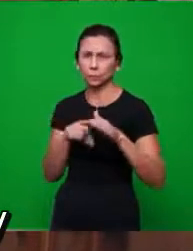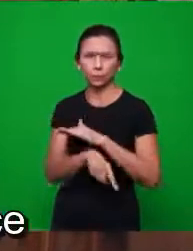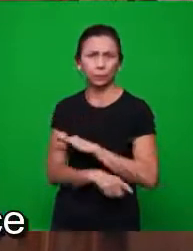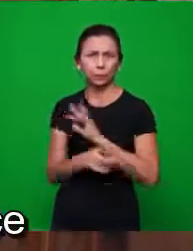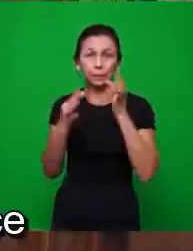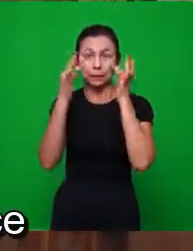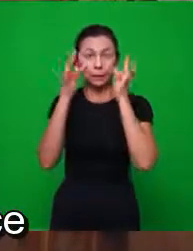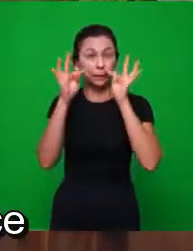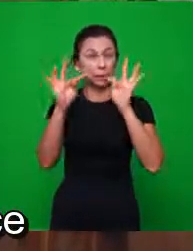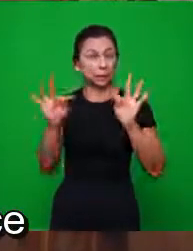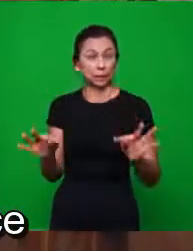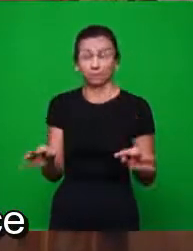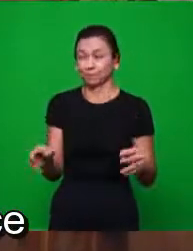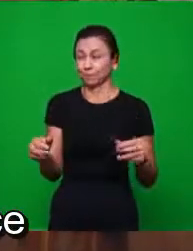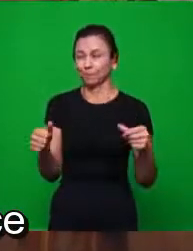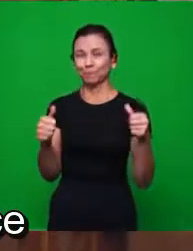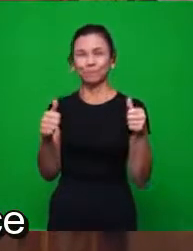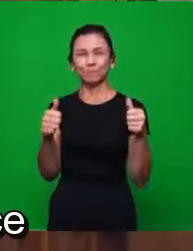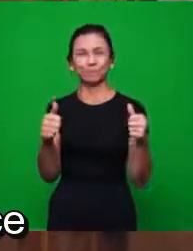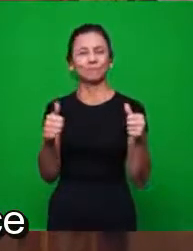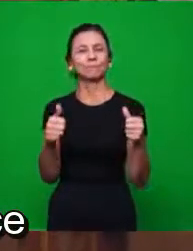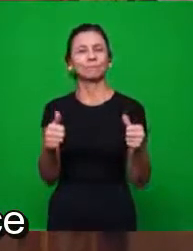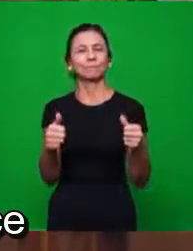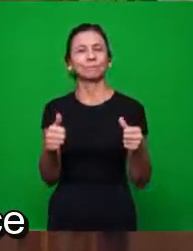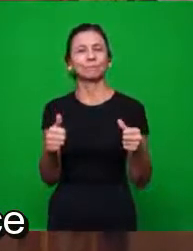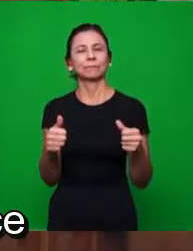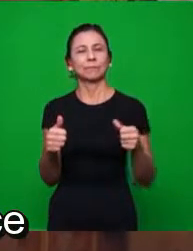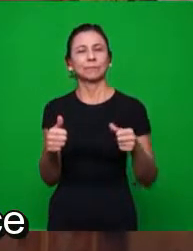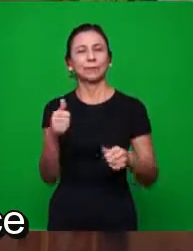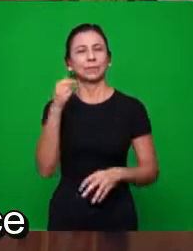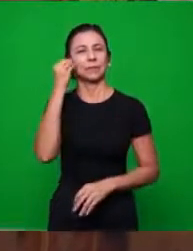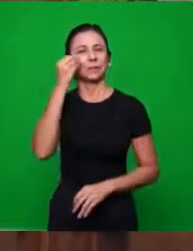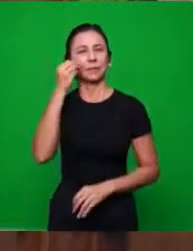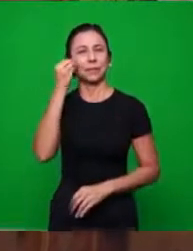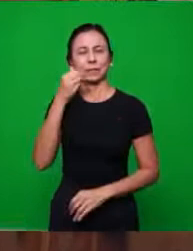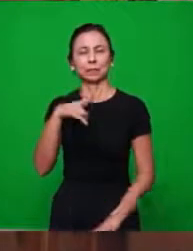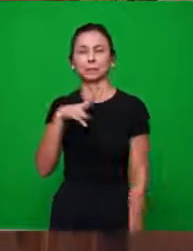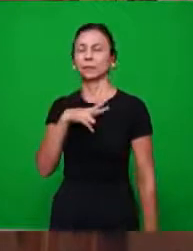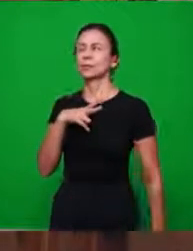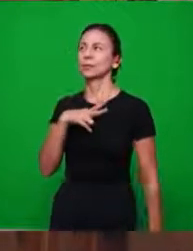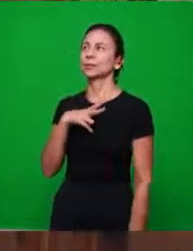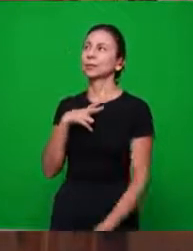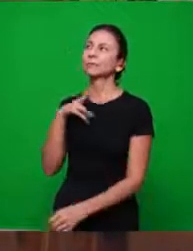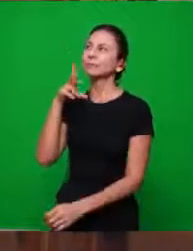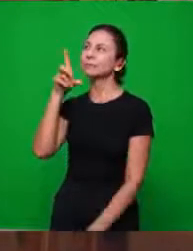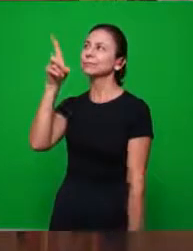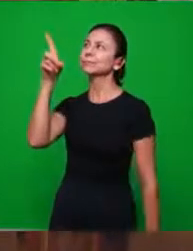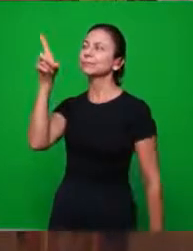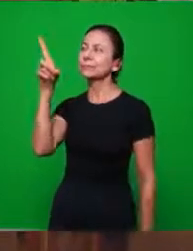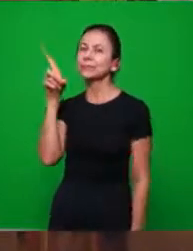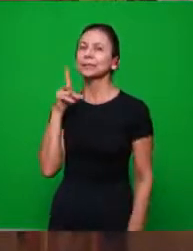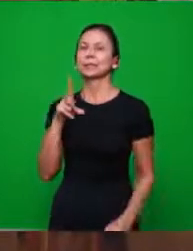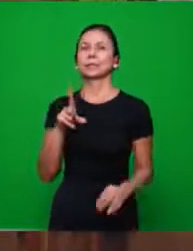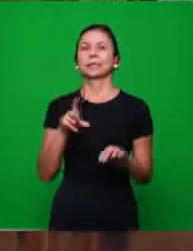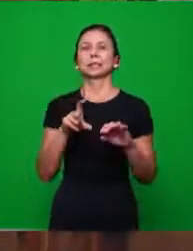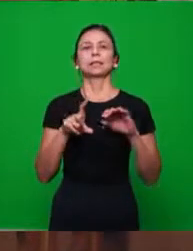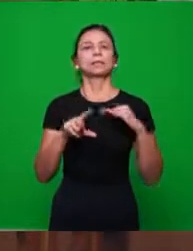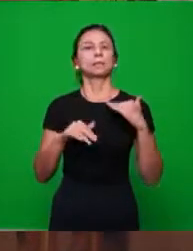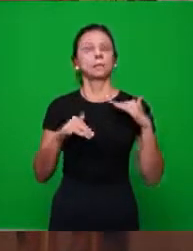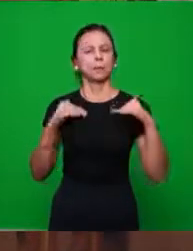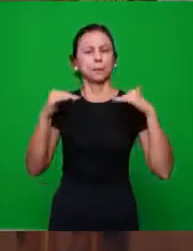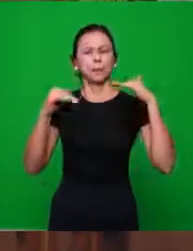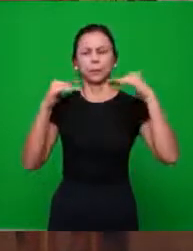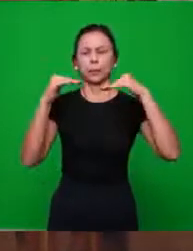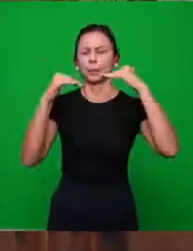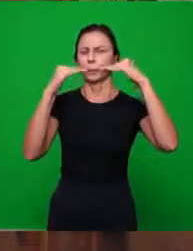o testemunho que ela daria da sua experiência pessoal com Deus. E era o crescimento dela, e